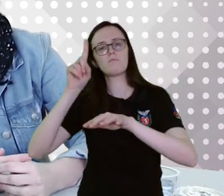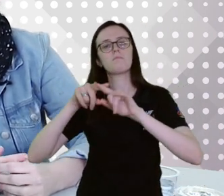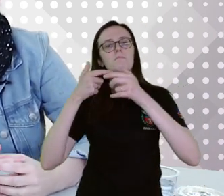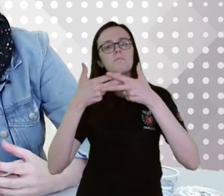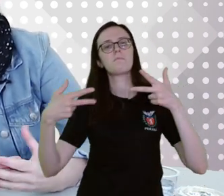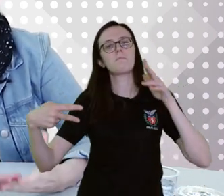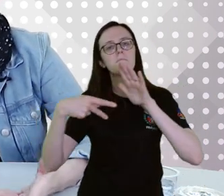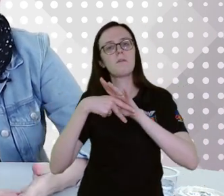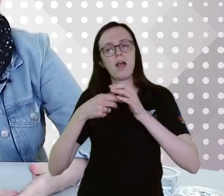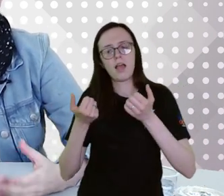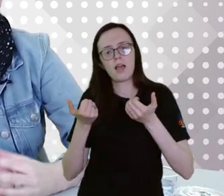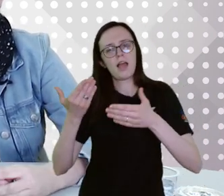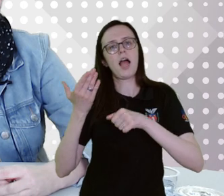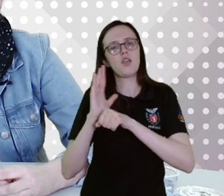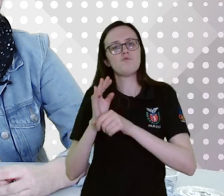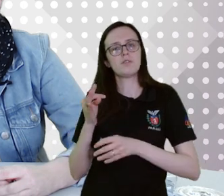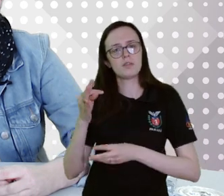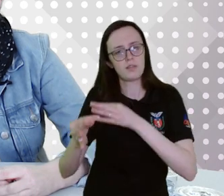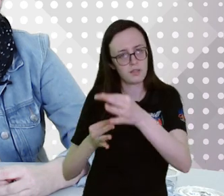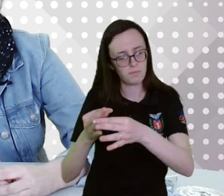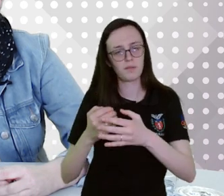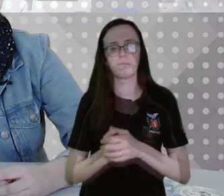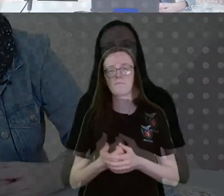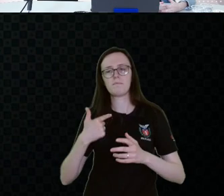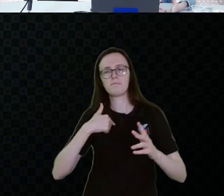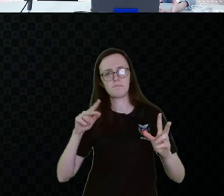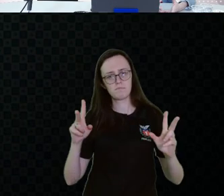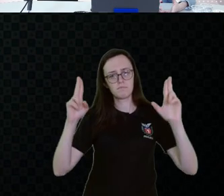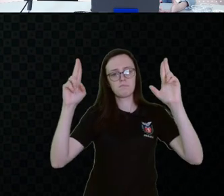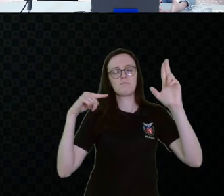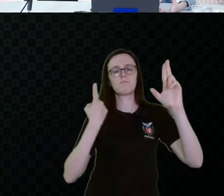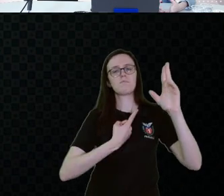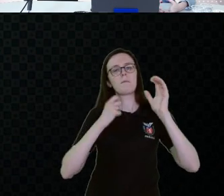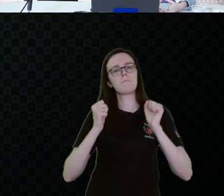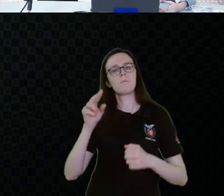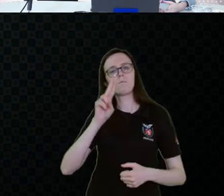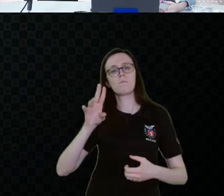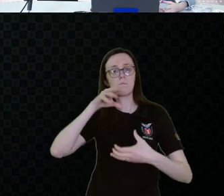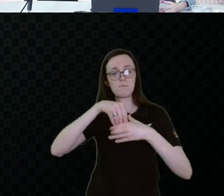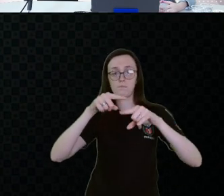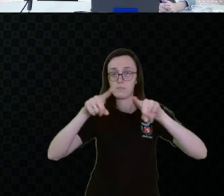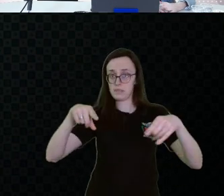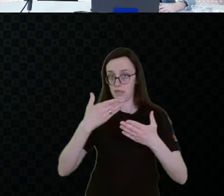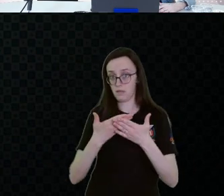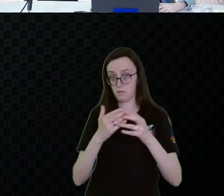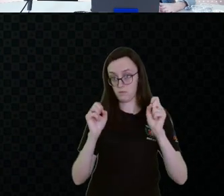terapêutico. Então, eu fiz um recorte a partir do que a gente pode utilizar em sala de aula.